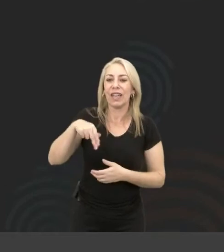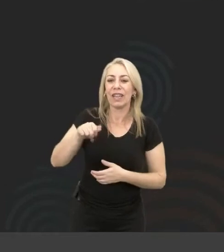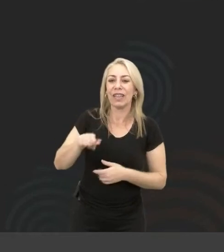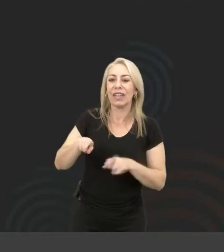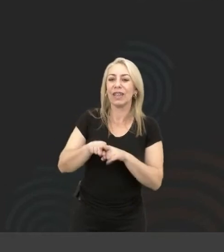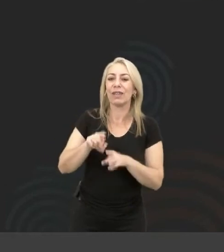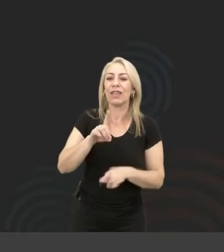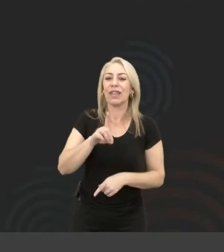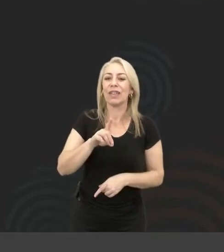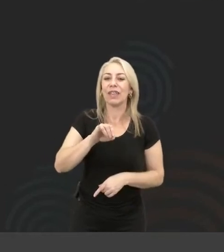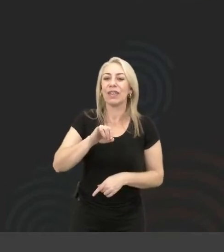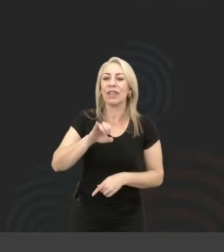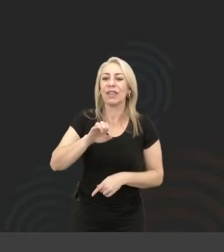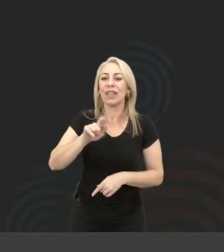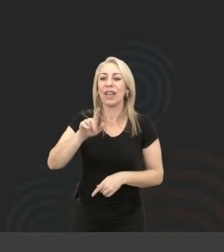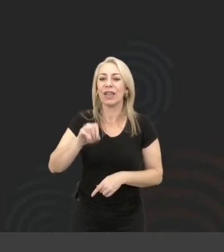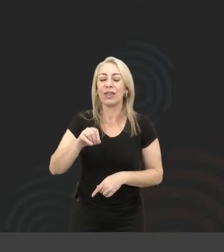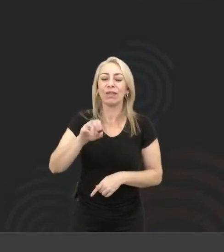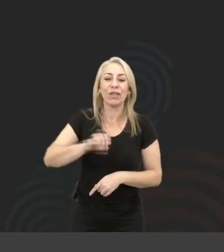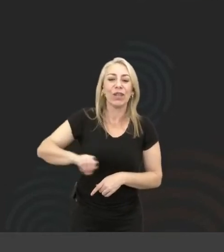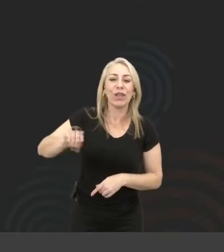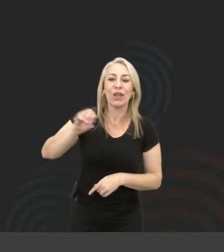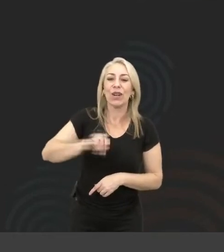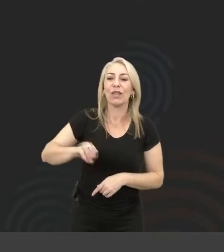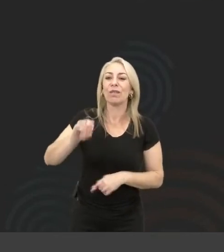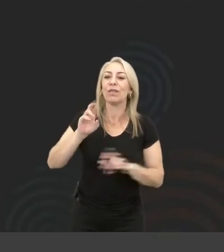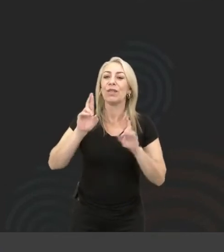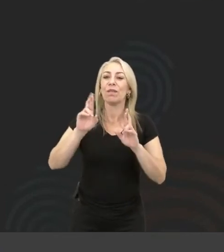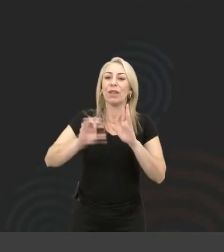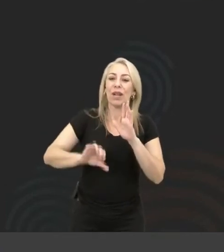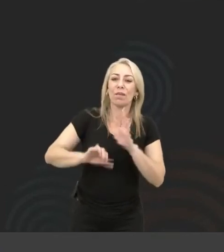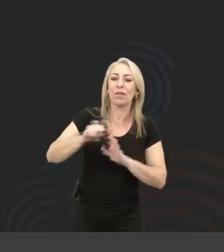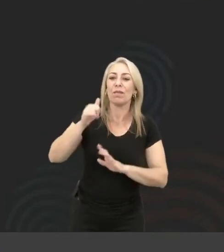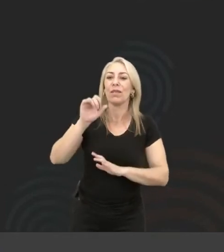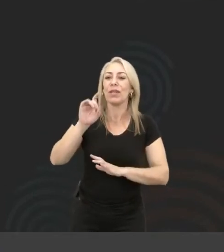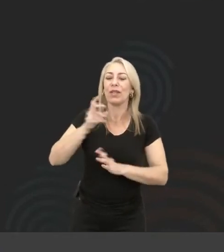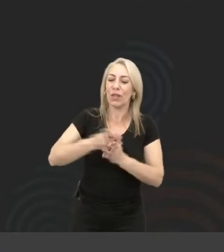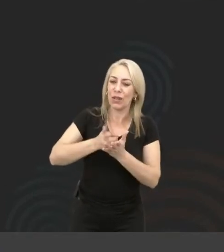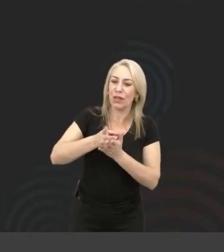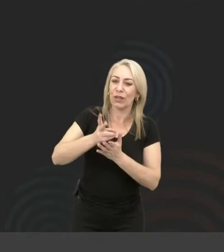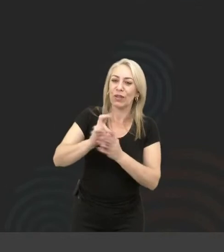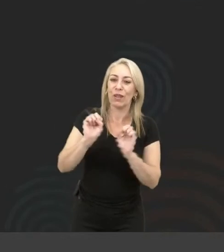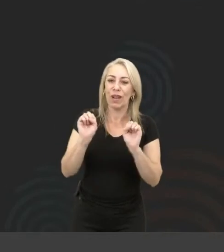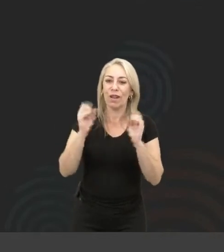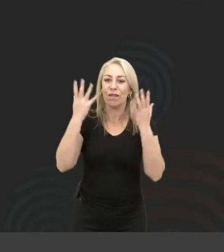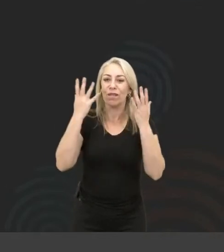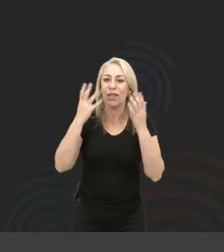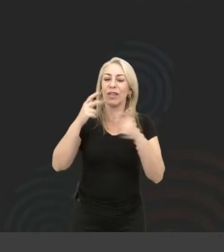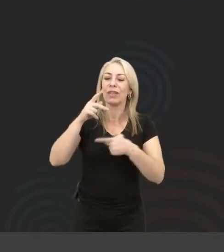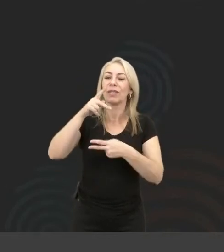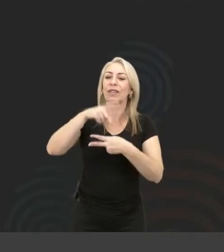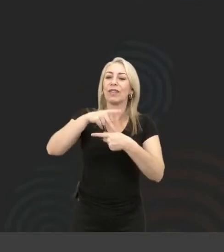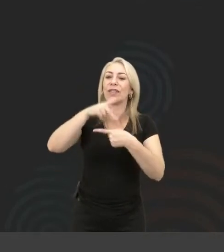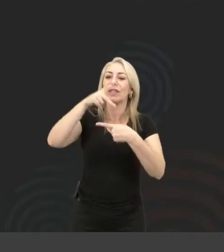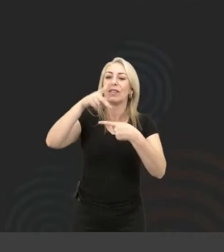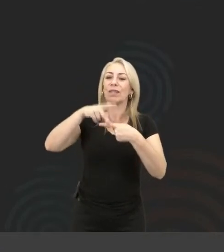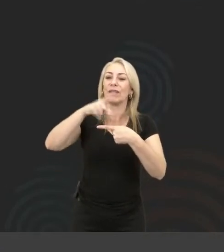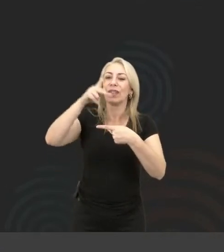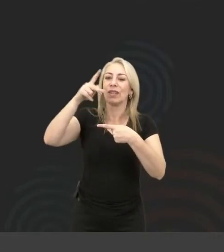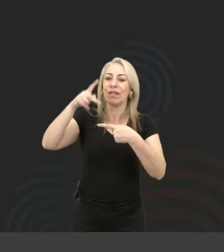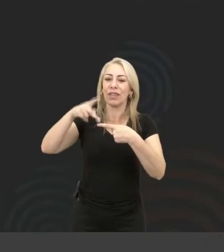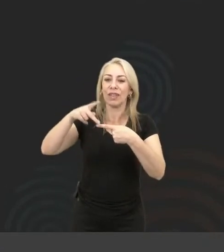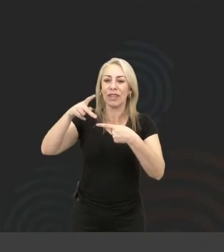puxa, sensacional. Espero que esse seja só a nossa primeira conversa, eventos da programaria e esperem por convite.